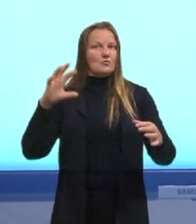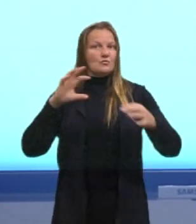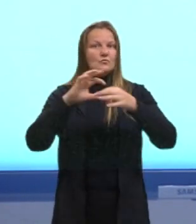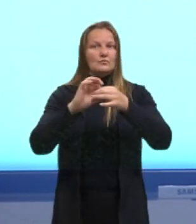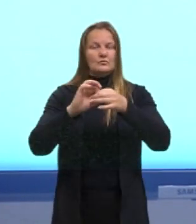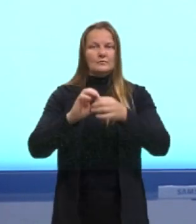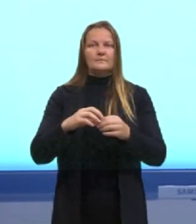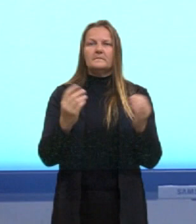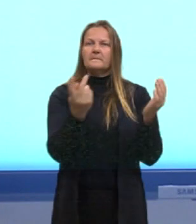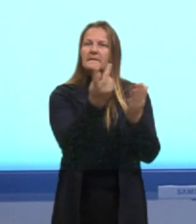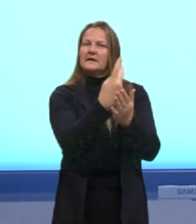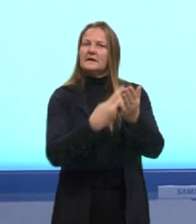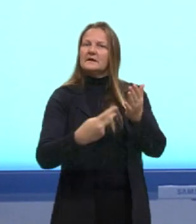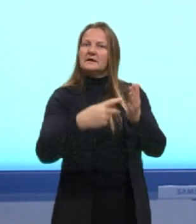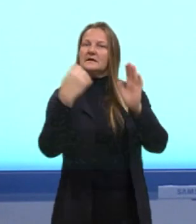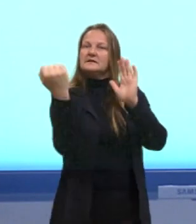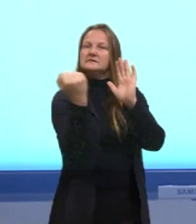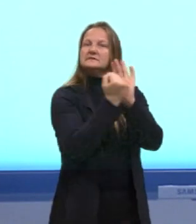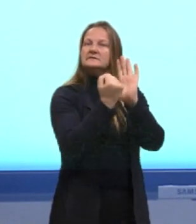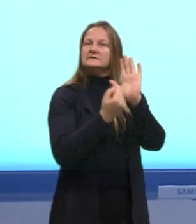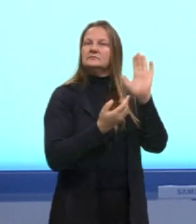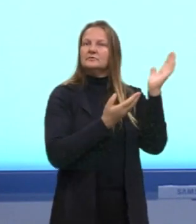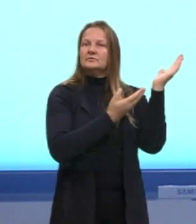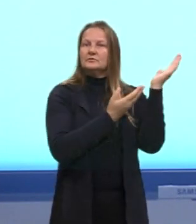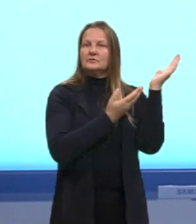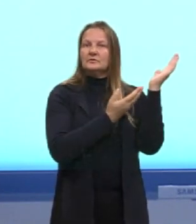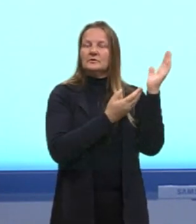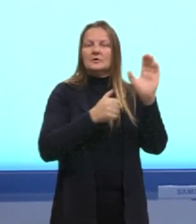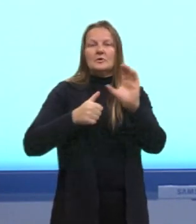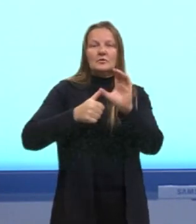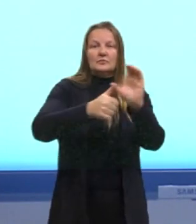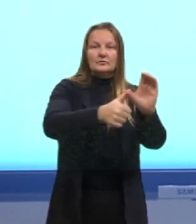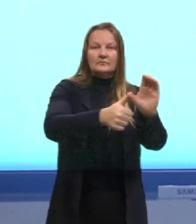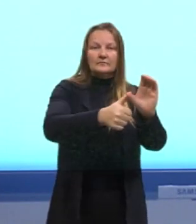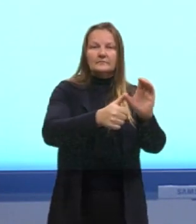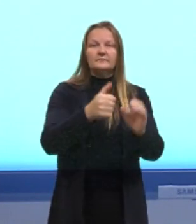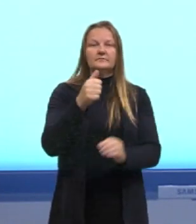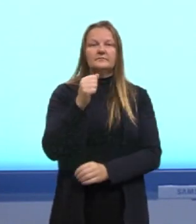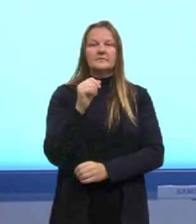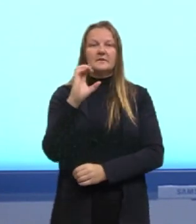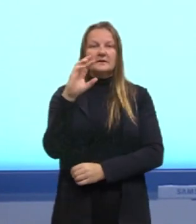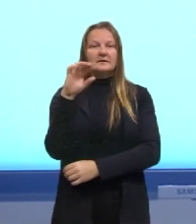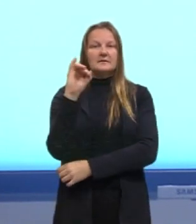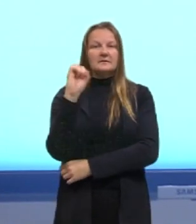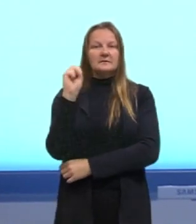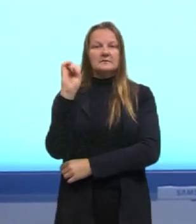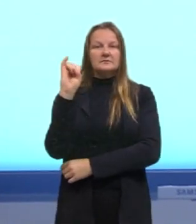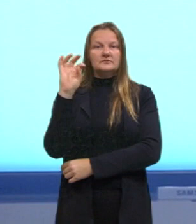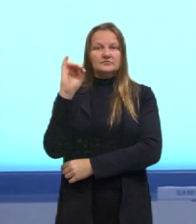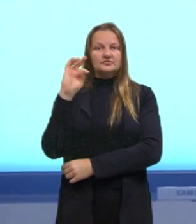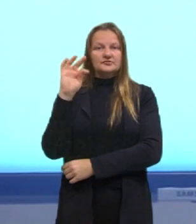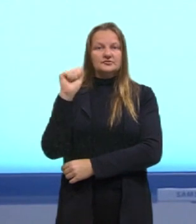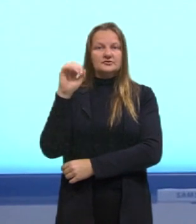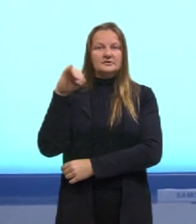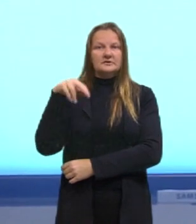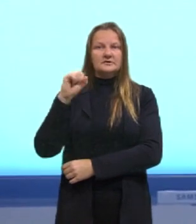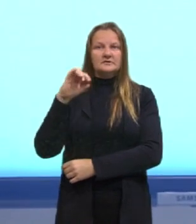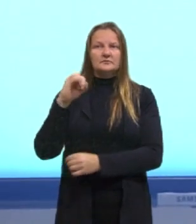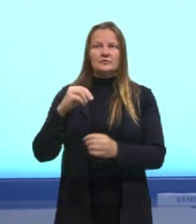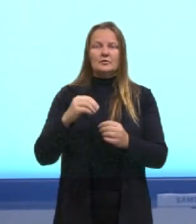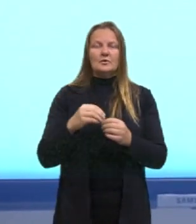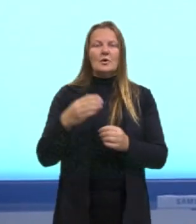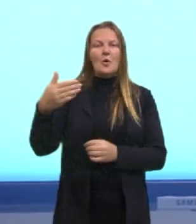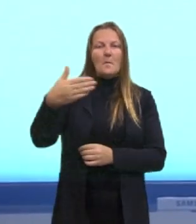imagens, né, de cada um, a imagem do cristianismo, né, com aquela cruz, né, aquela